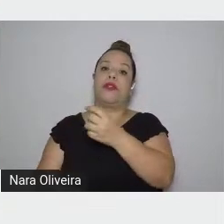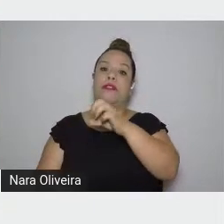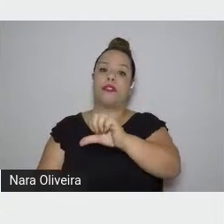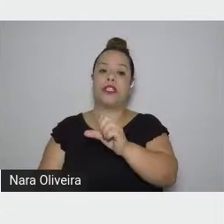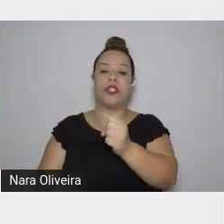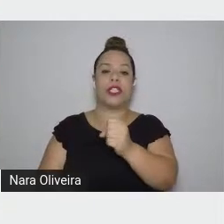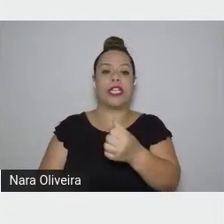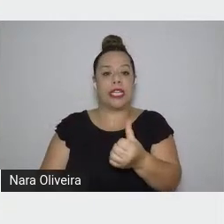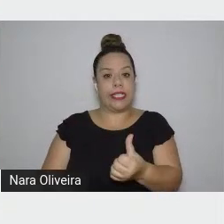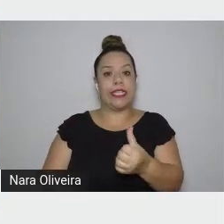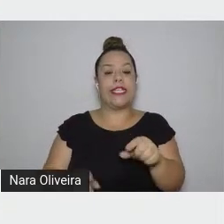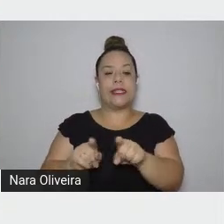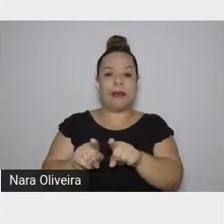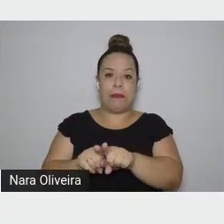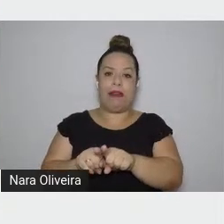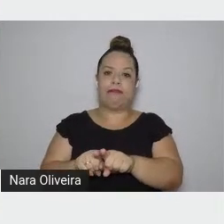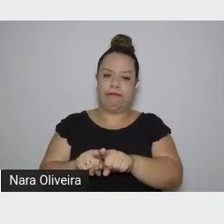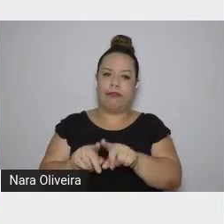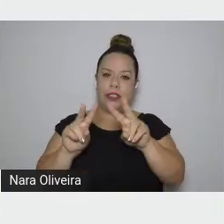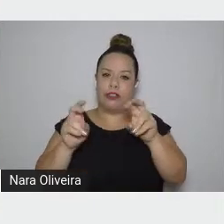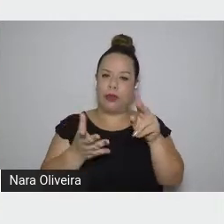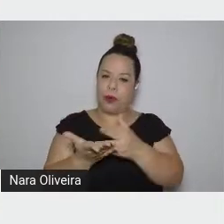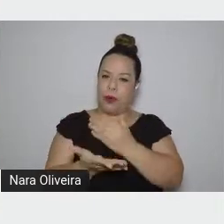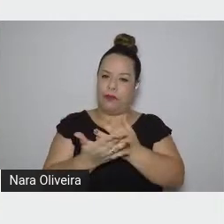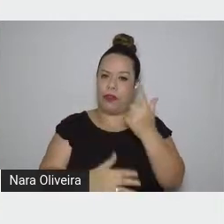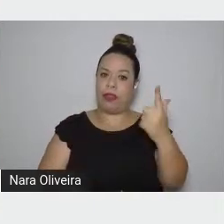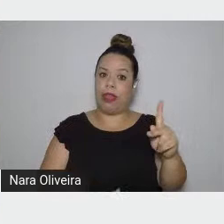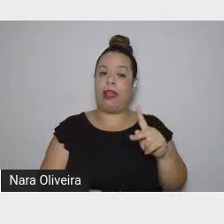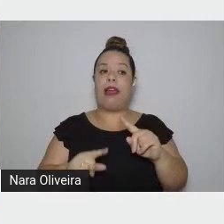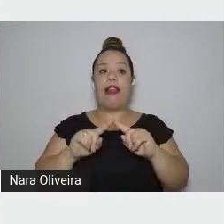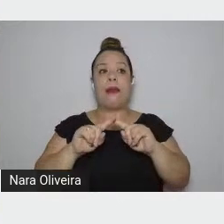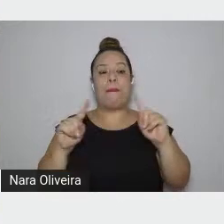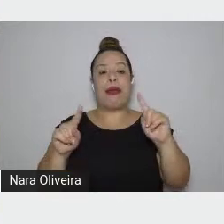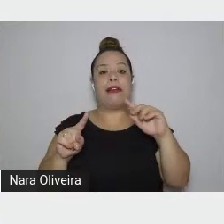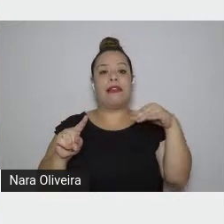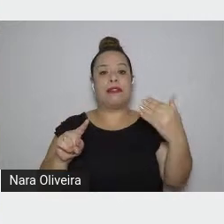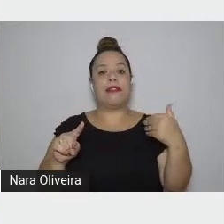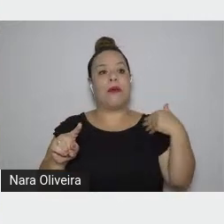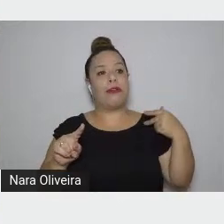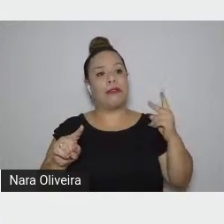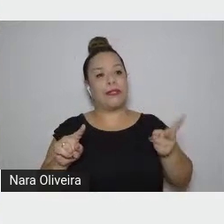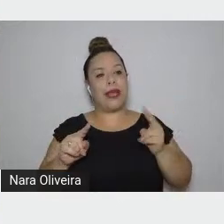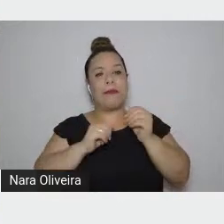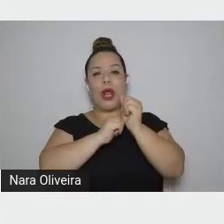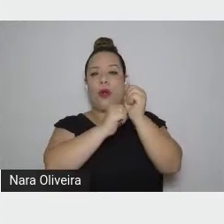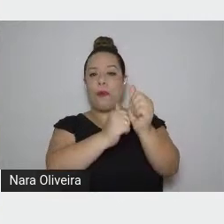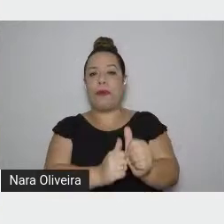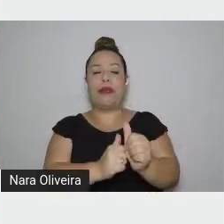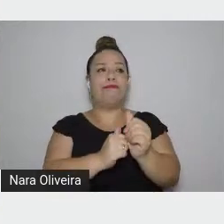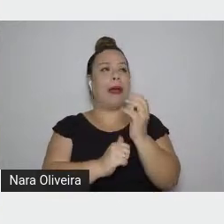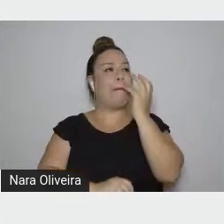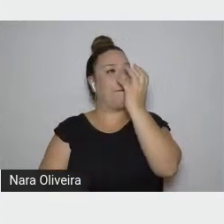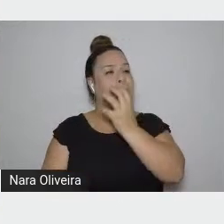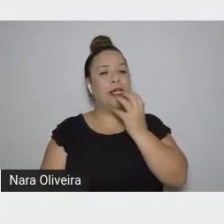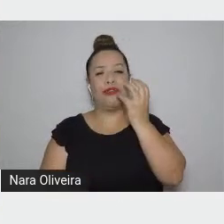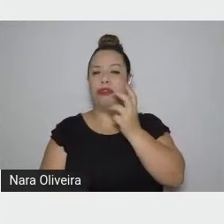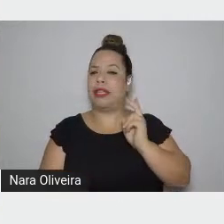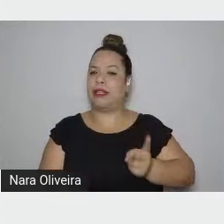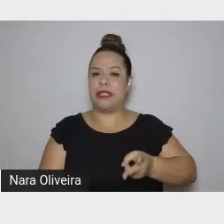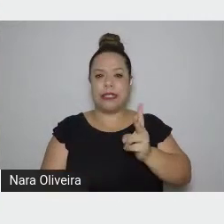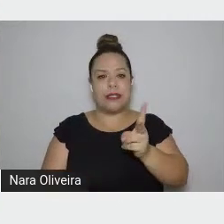E desde então eu acompanhei com paixão o